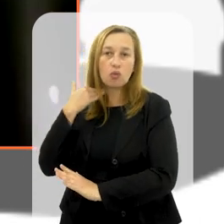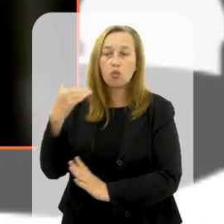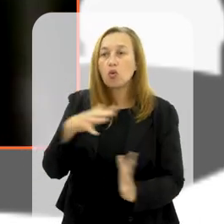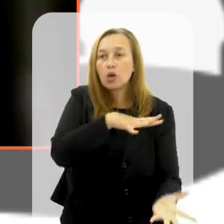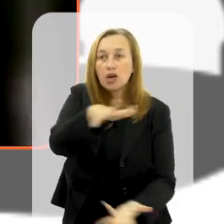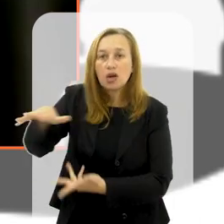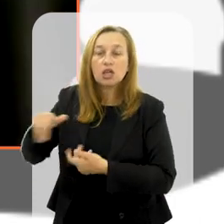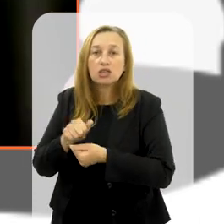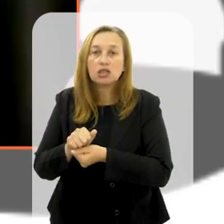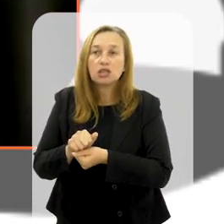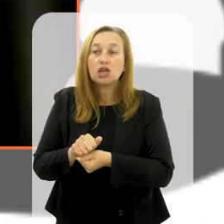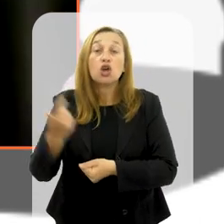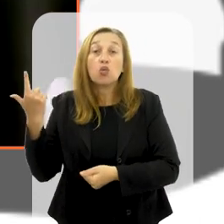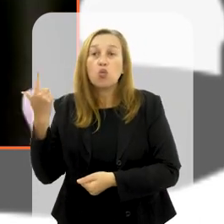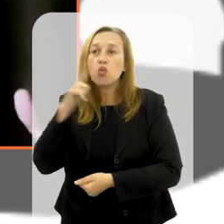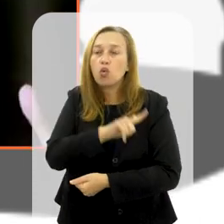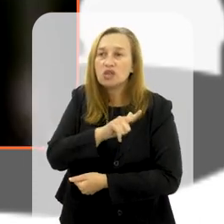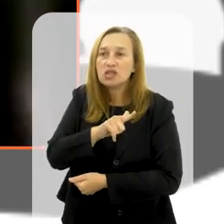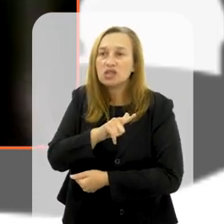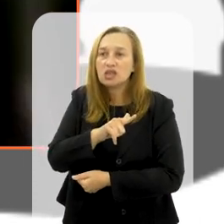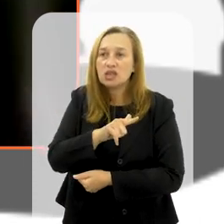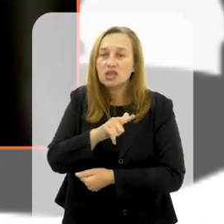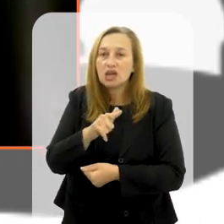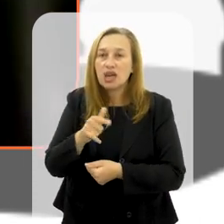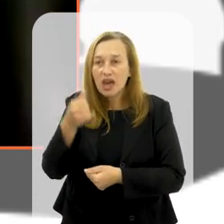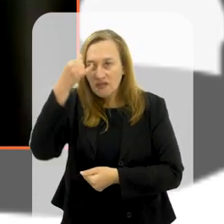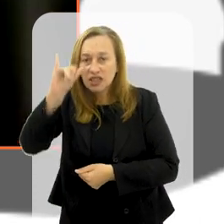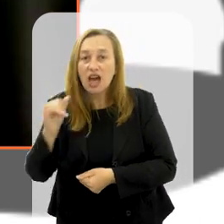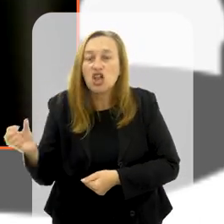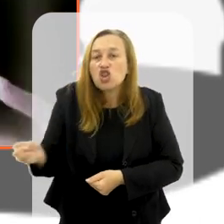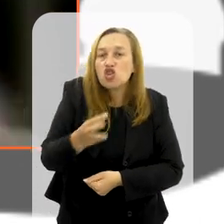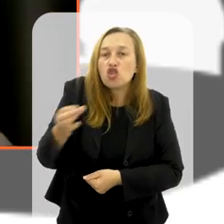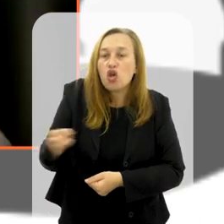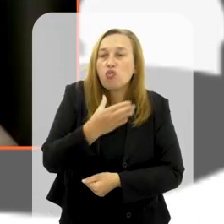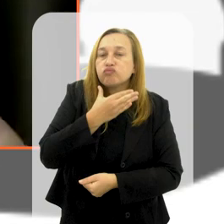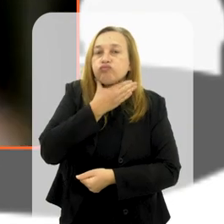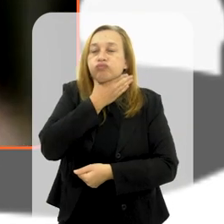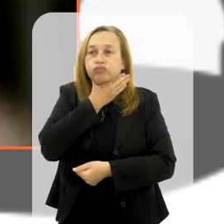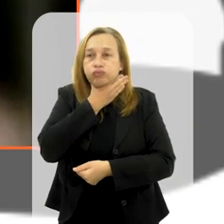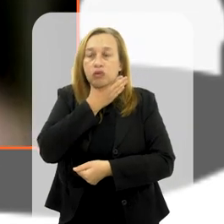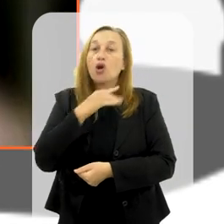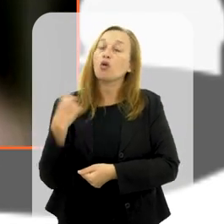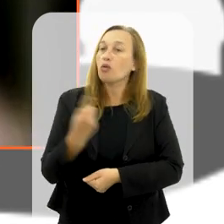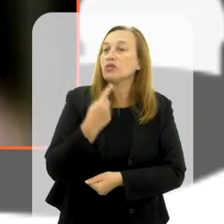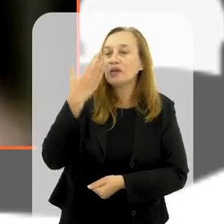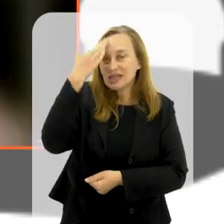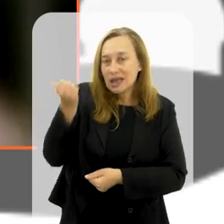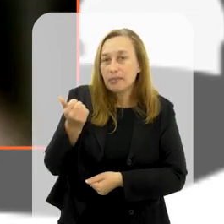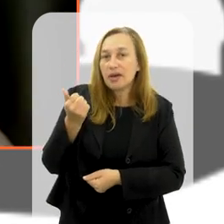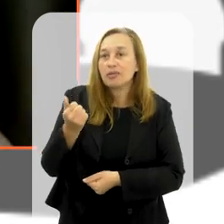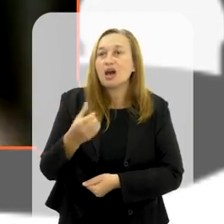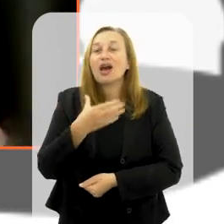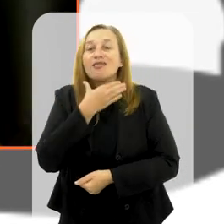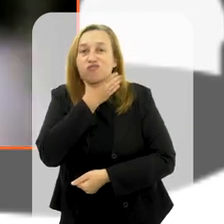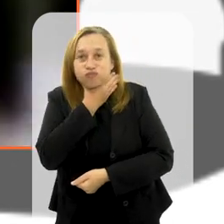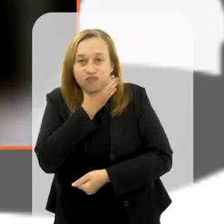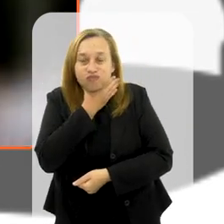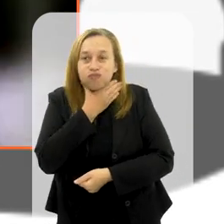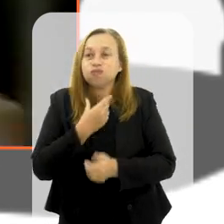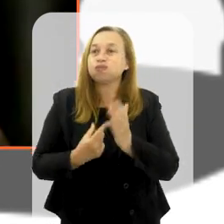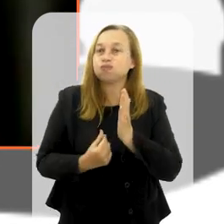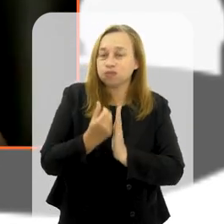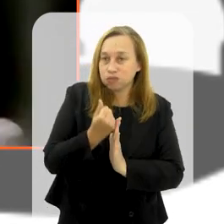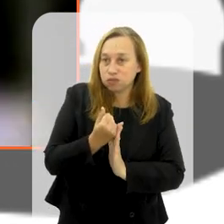e com isso conseguir prevenir novas crises financeiras. E como a gente sabe, a crise financeira, dada a